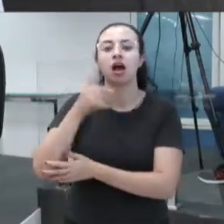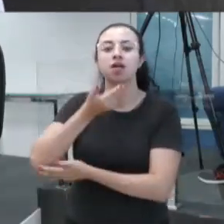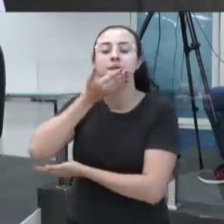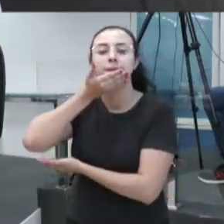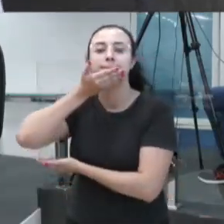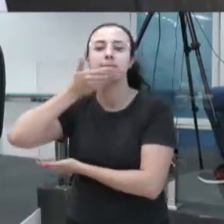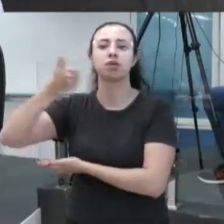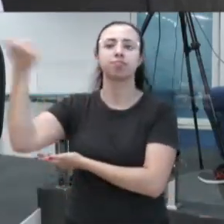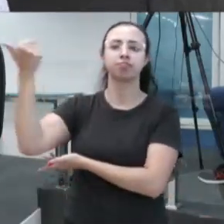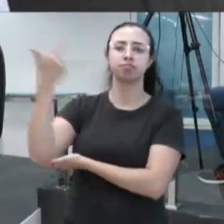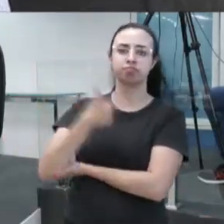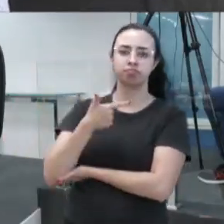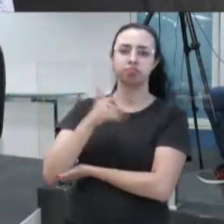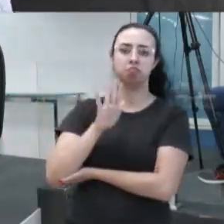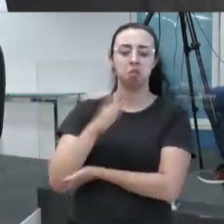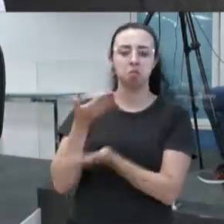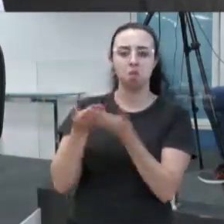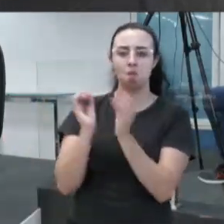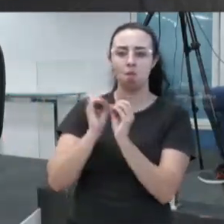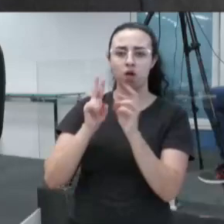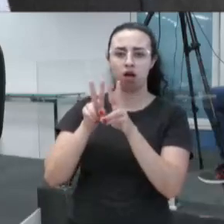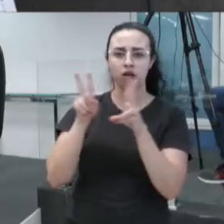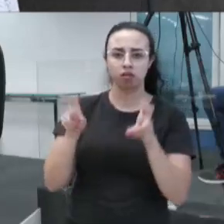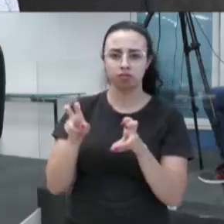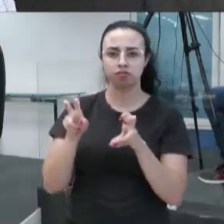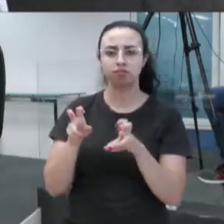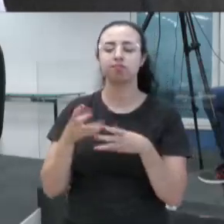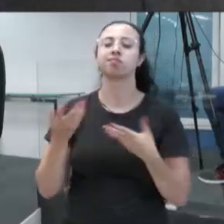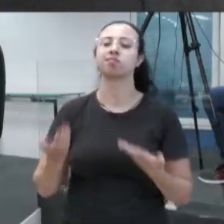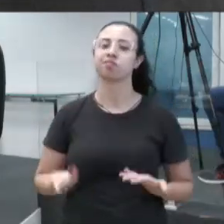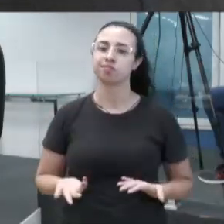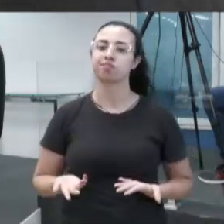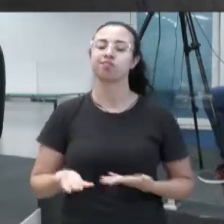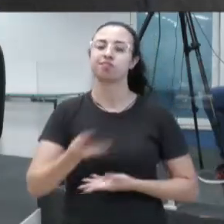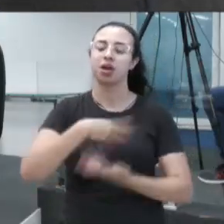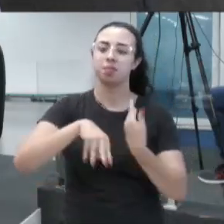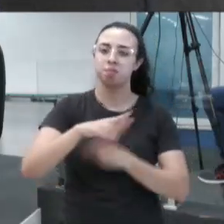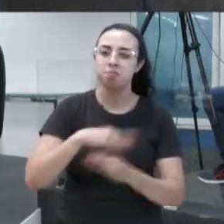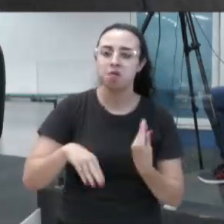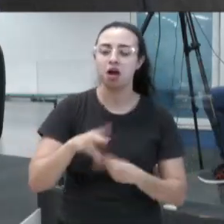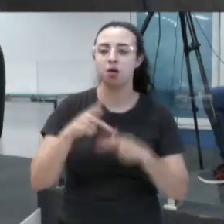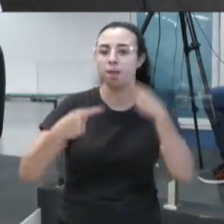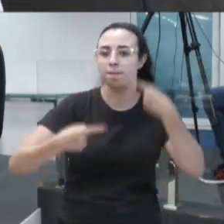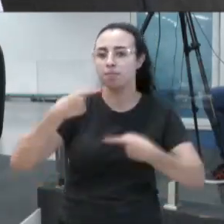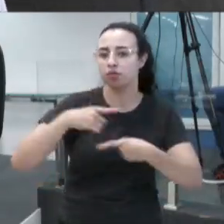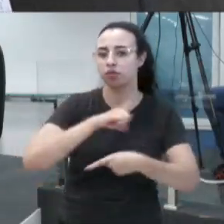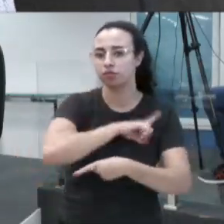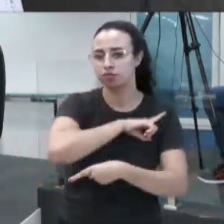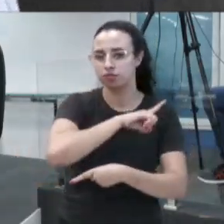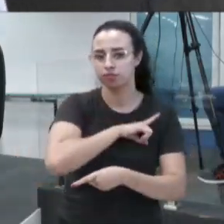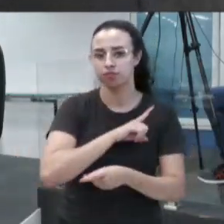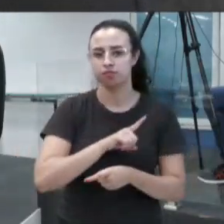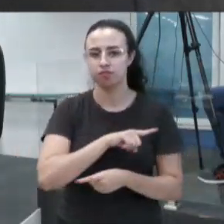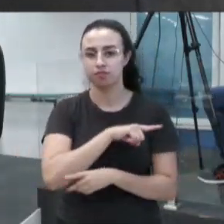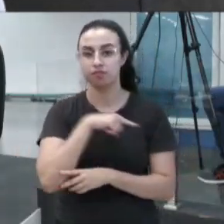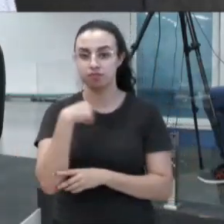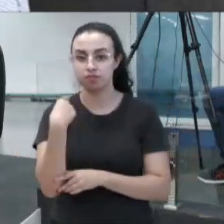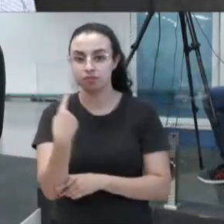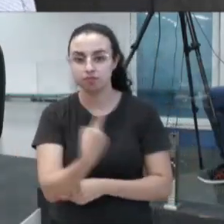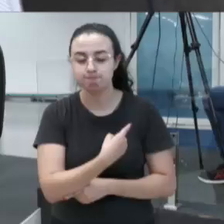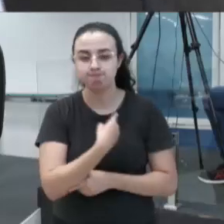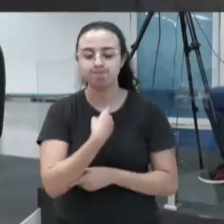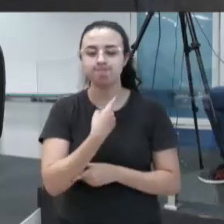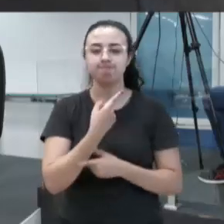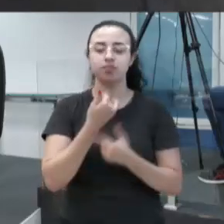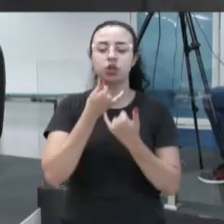sequer ter estudado o assunto. Essa baixaria, vereadores, que virou hoje a política divinopolitana. E o que mais me deixa abismado é a